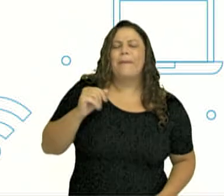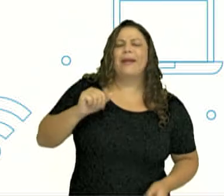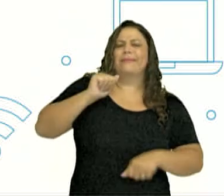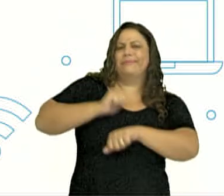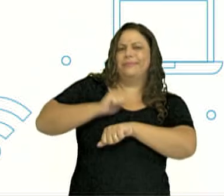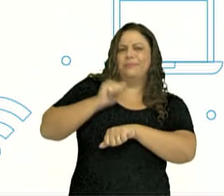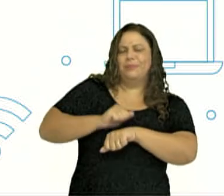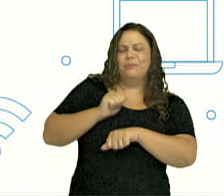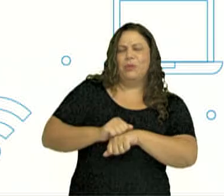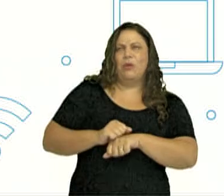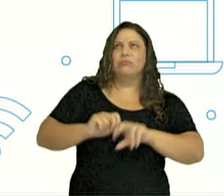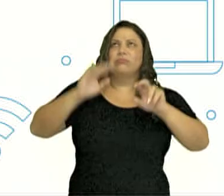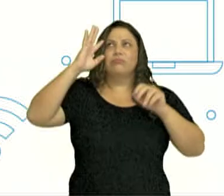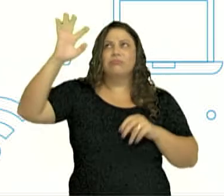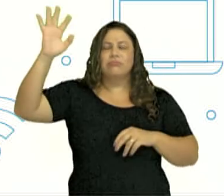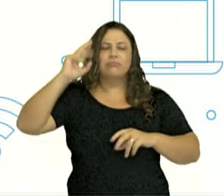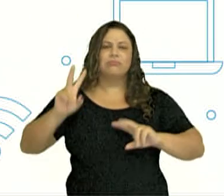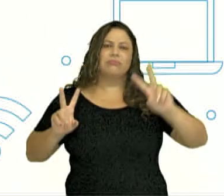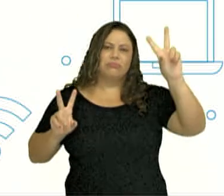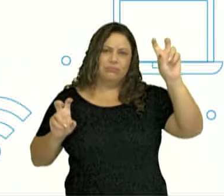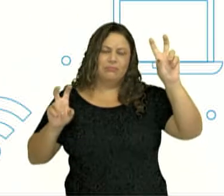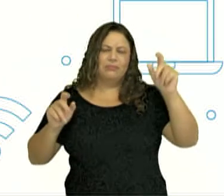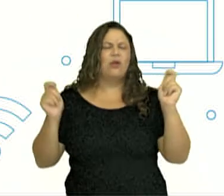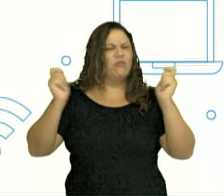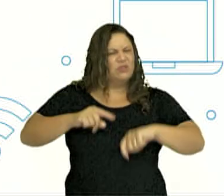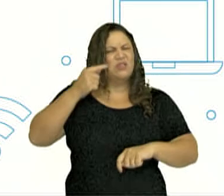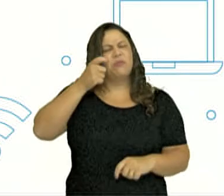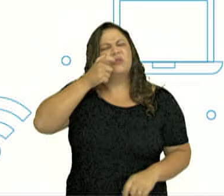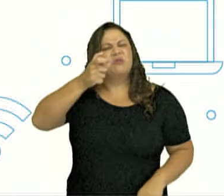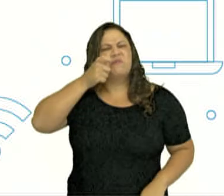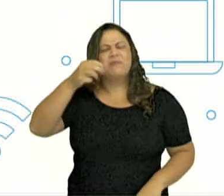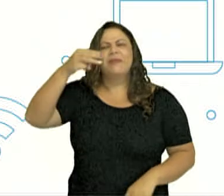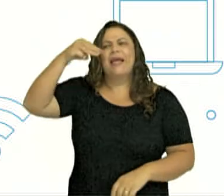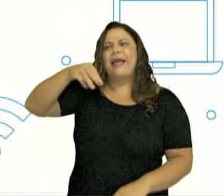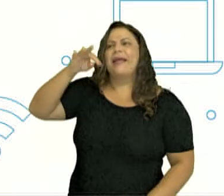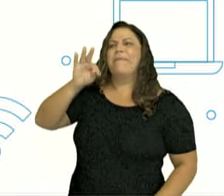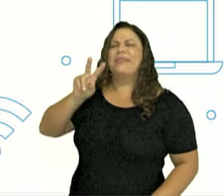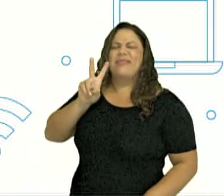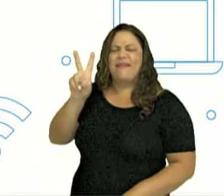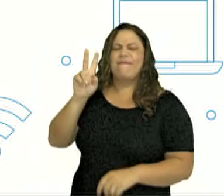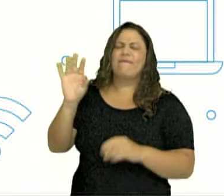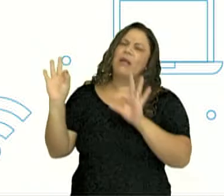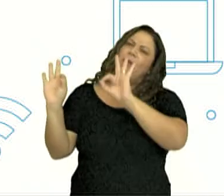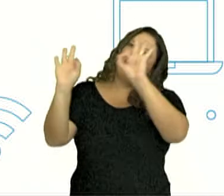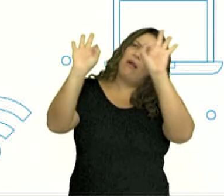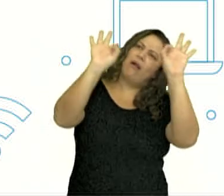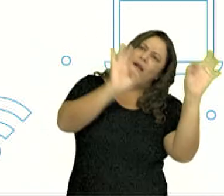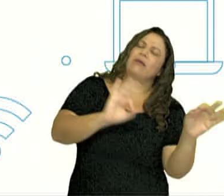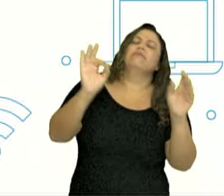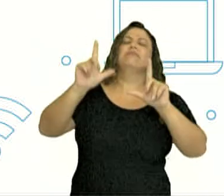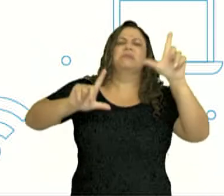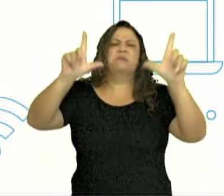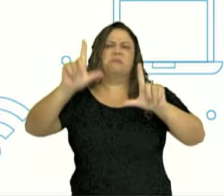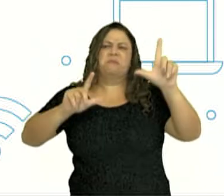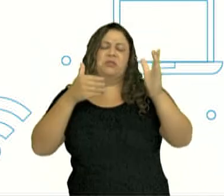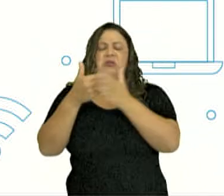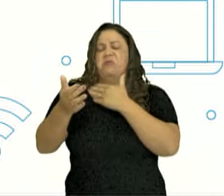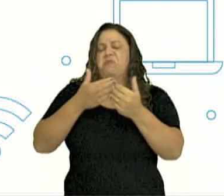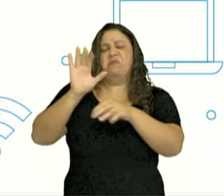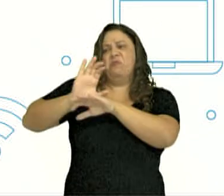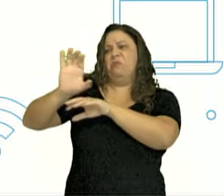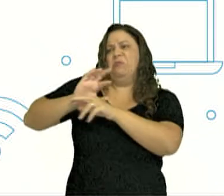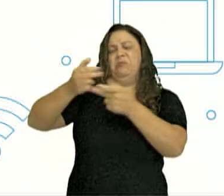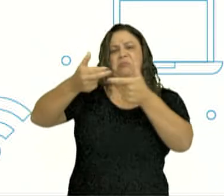Você pode ficar assistindo, por exemplo, a MTV o dia todo, ou ler revista de golfe. Ou fazer um curso de cerâmica ou